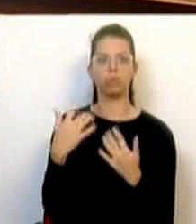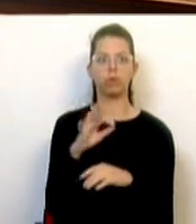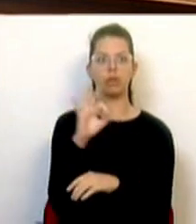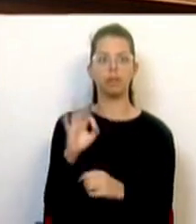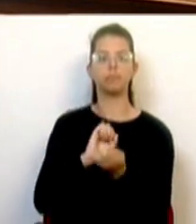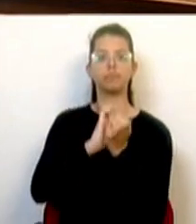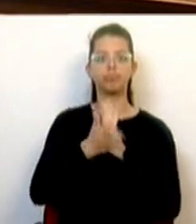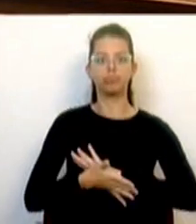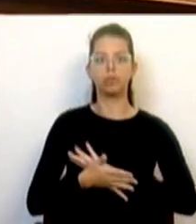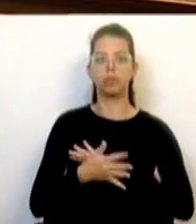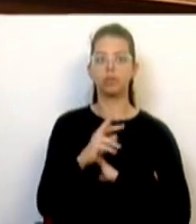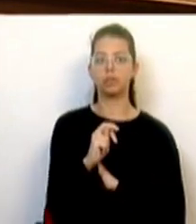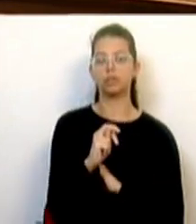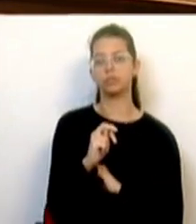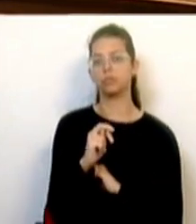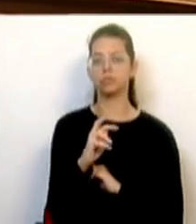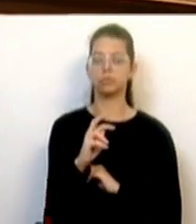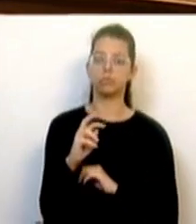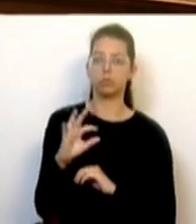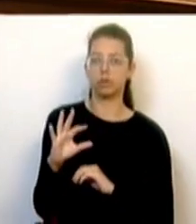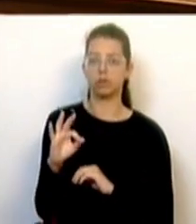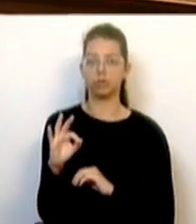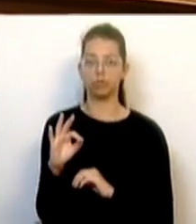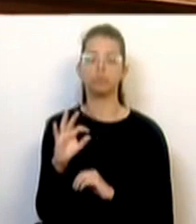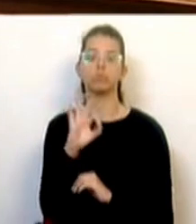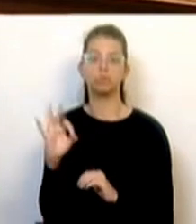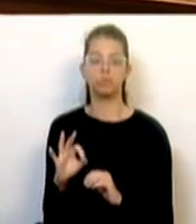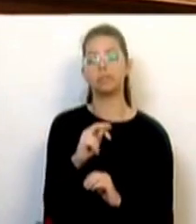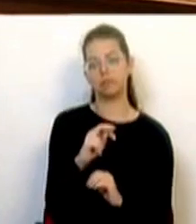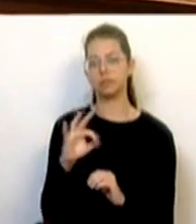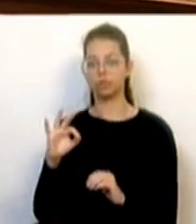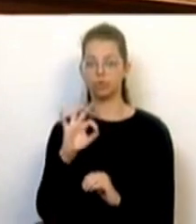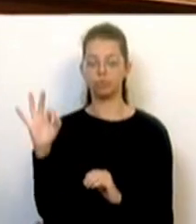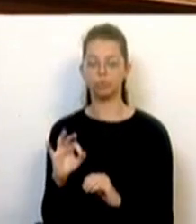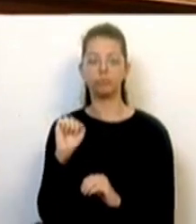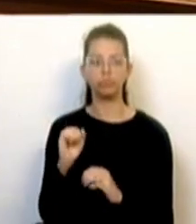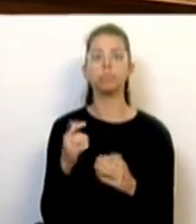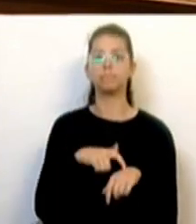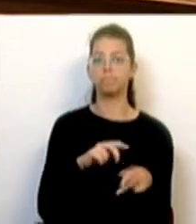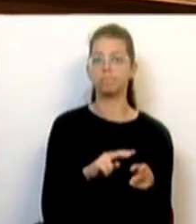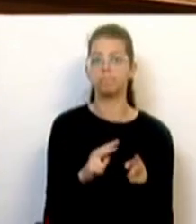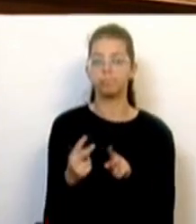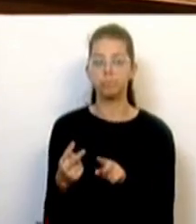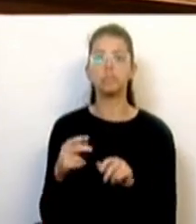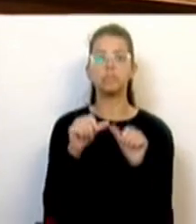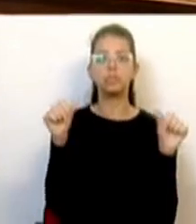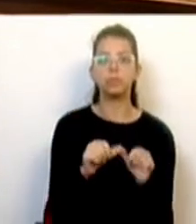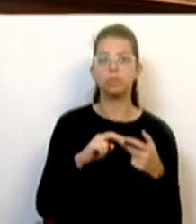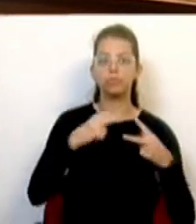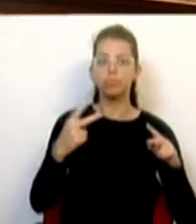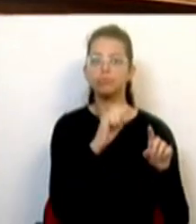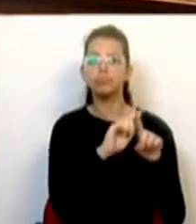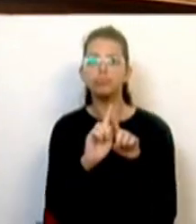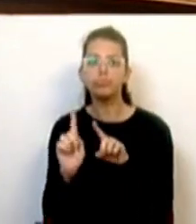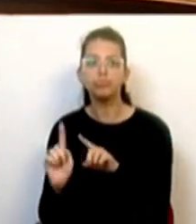reciclagem na ordem dos 3 a 14%. Também percebemos, durante este processo, que a privatização dos sistemas multimunicipais